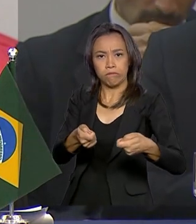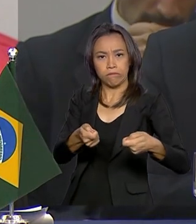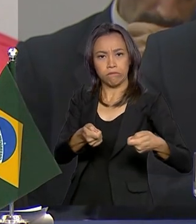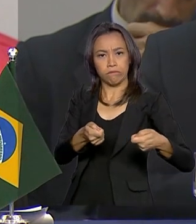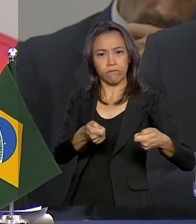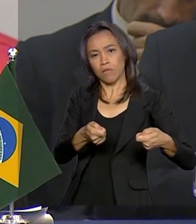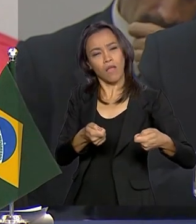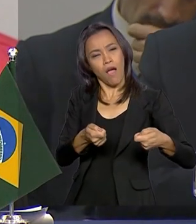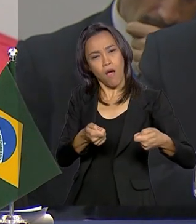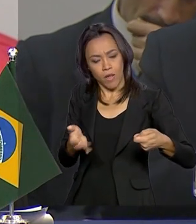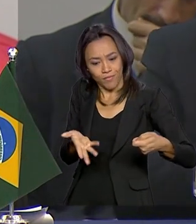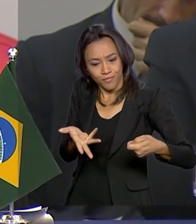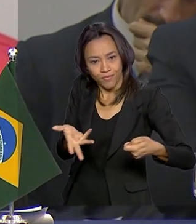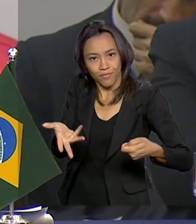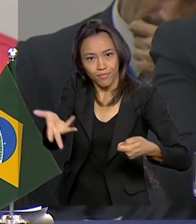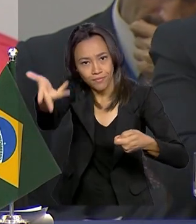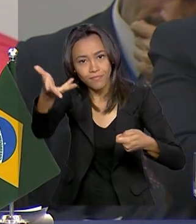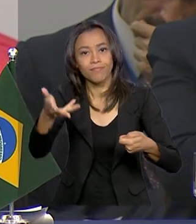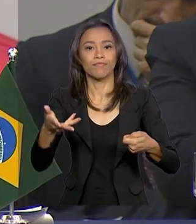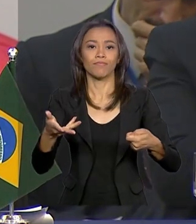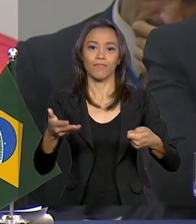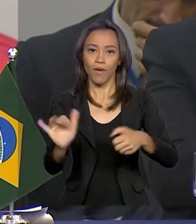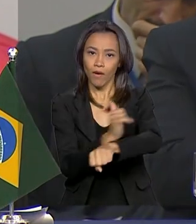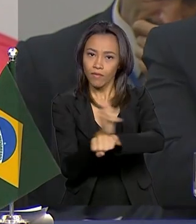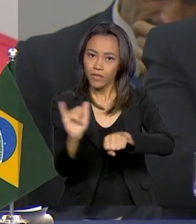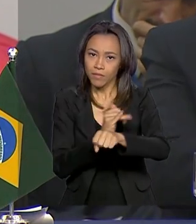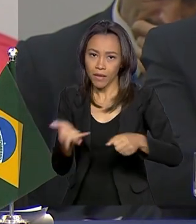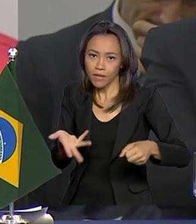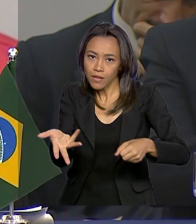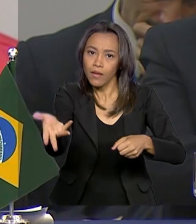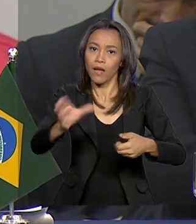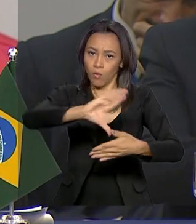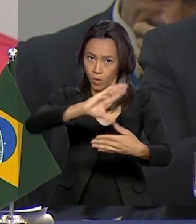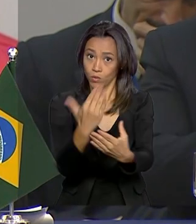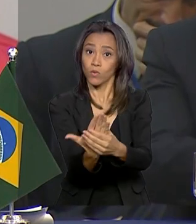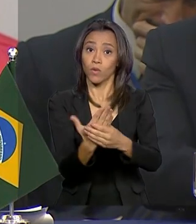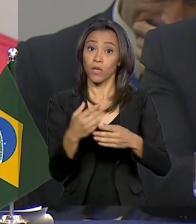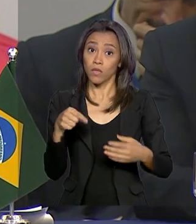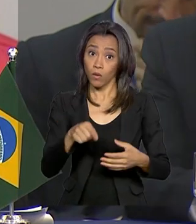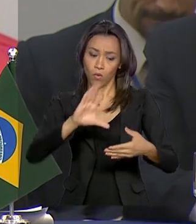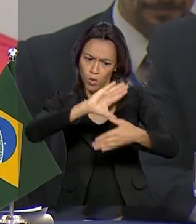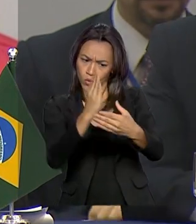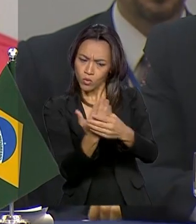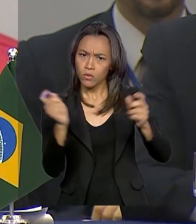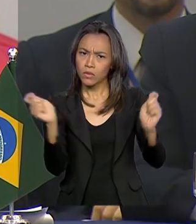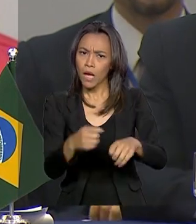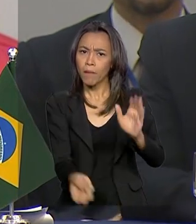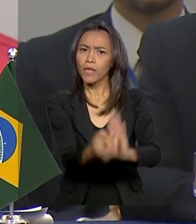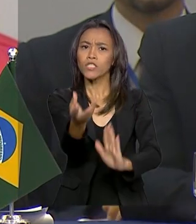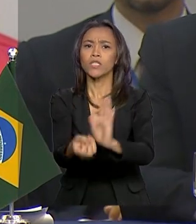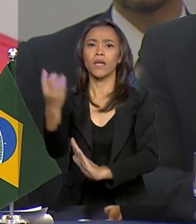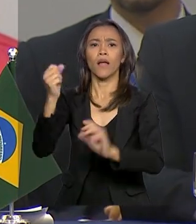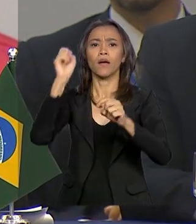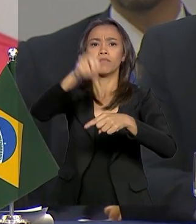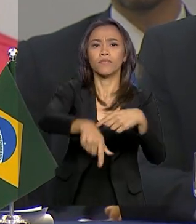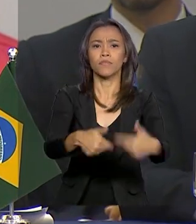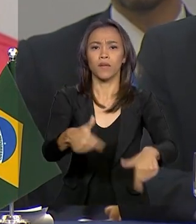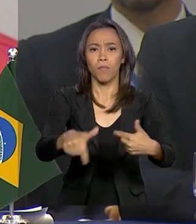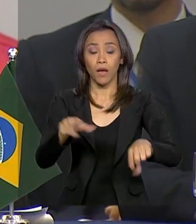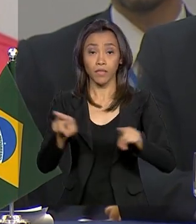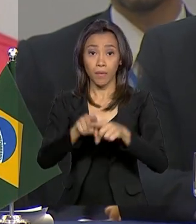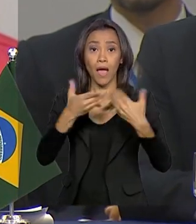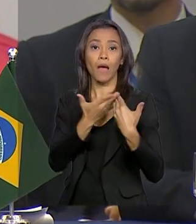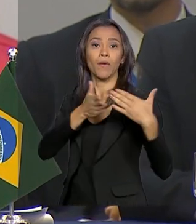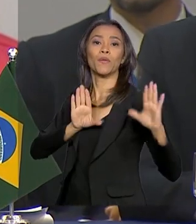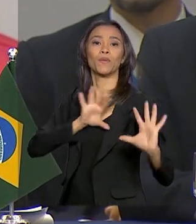se tornar um acelerador. As pessoas se deram conta de que o Mercosul pode gerar emprego e promover a abertura ao